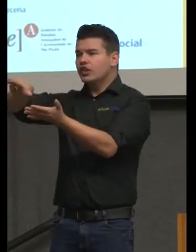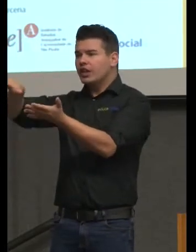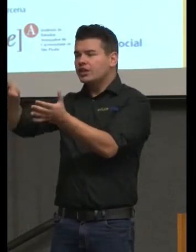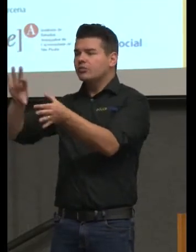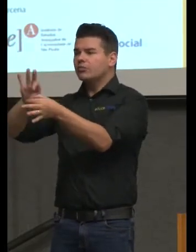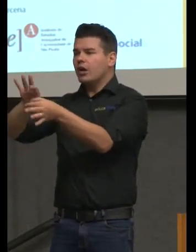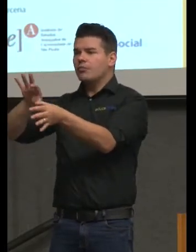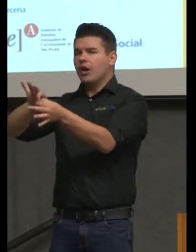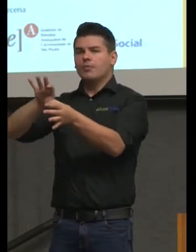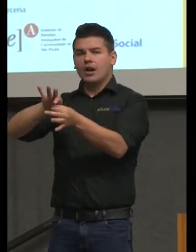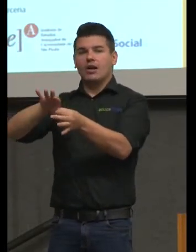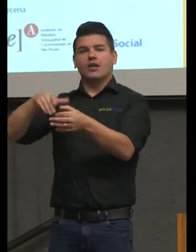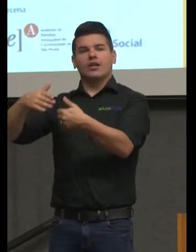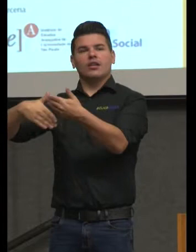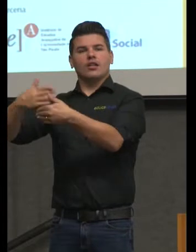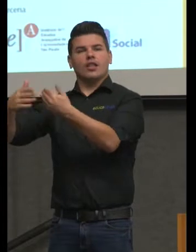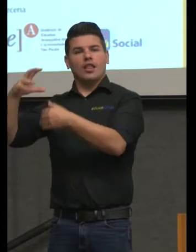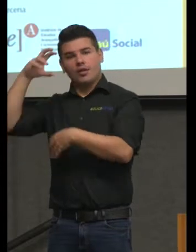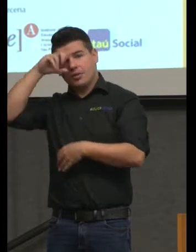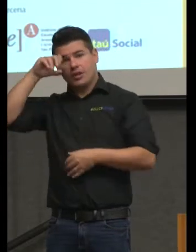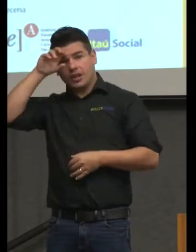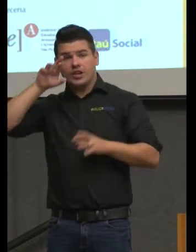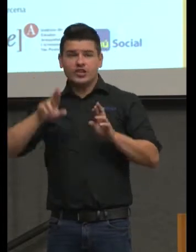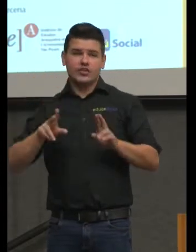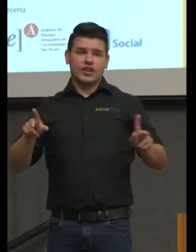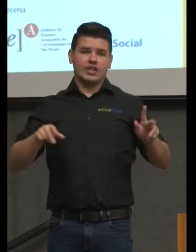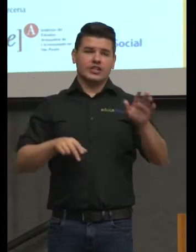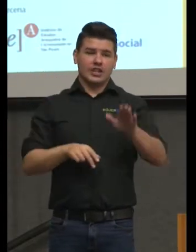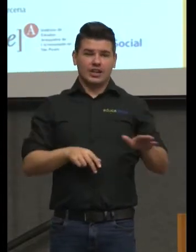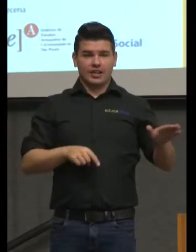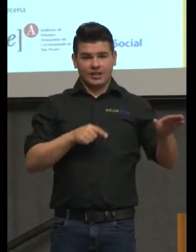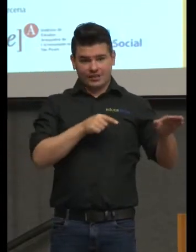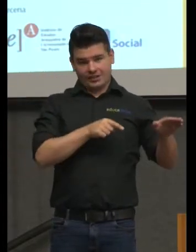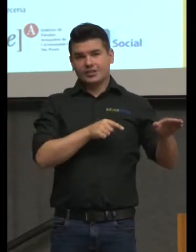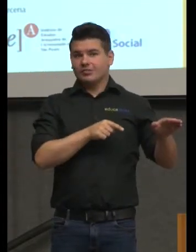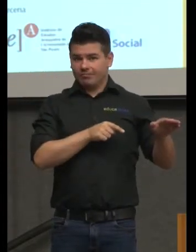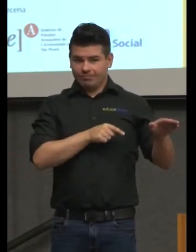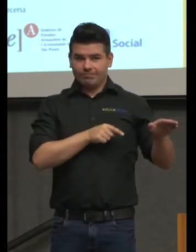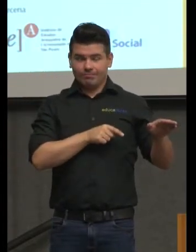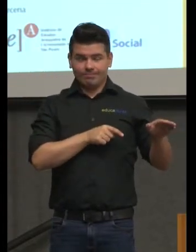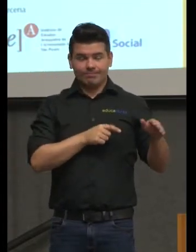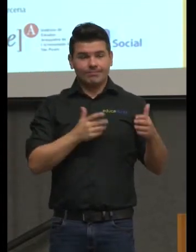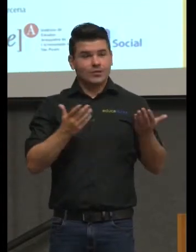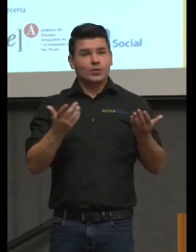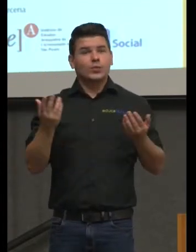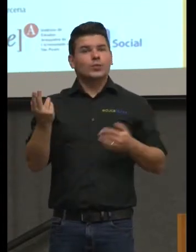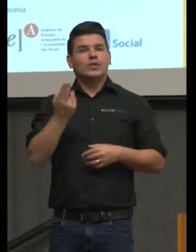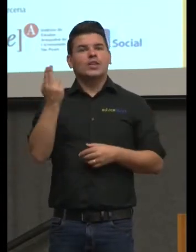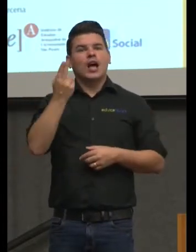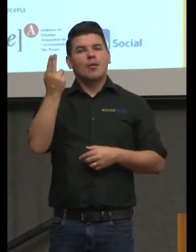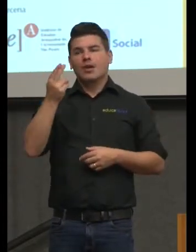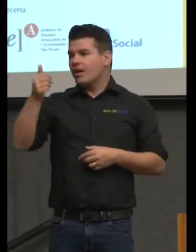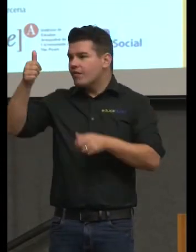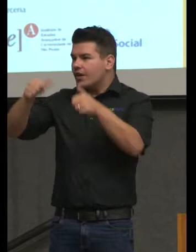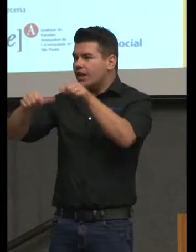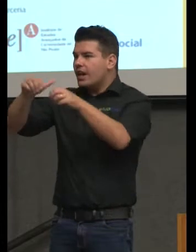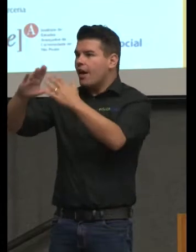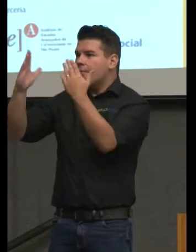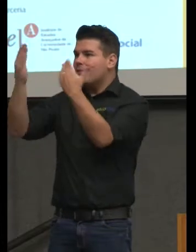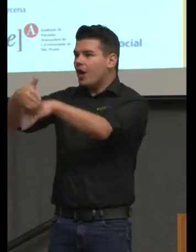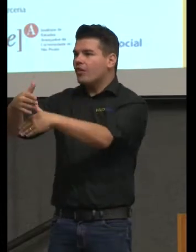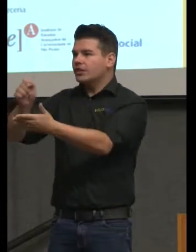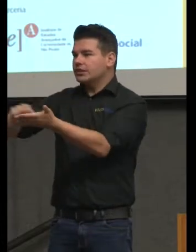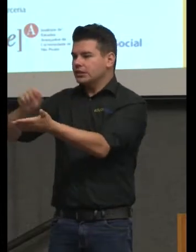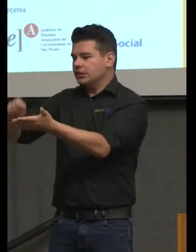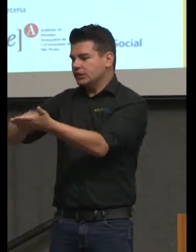aprendendo essas coisas e dá para avaliar essas coisas só que você não avalia essas coisas só numa prova escrita